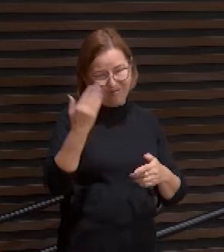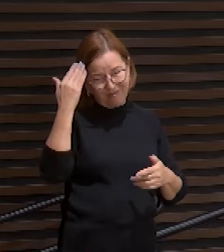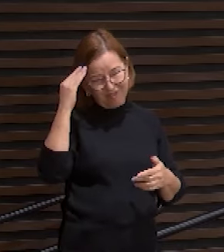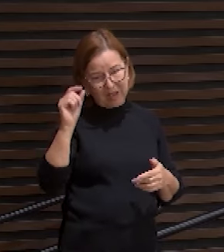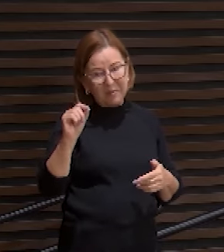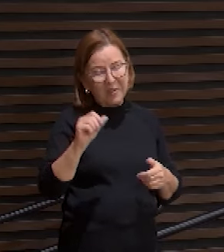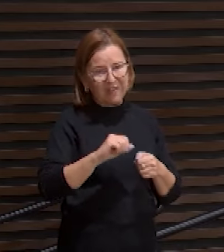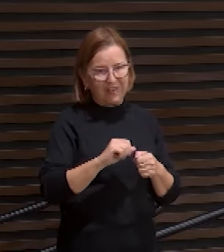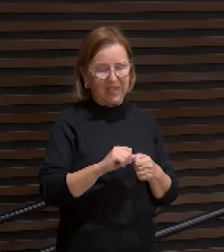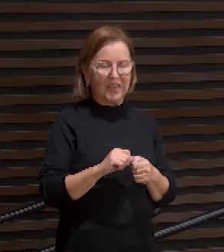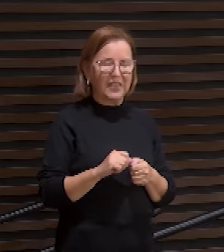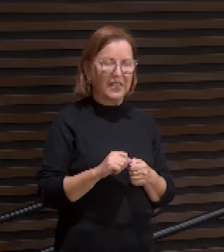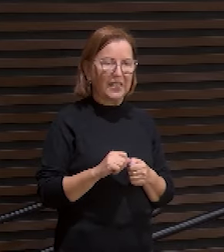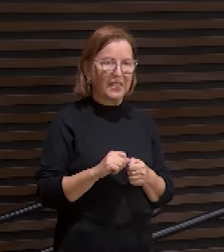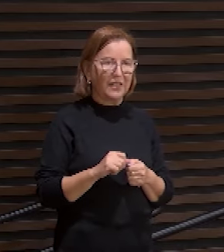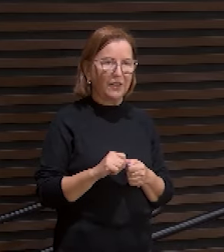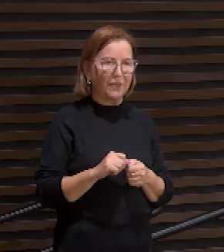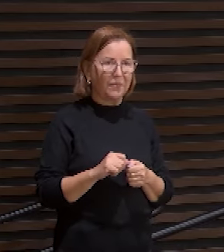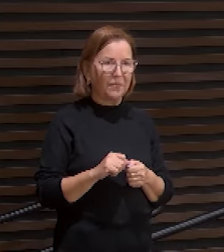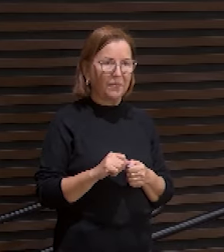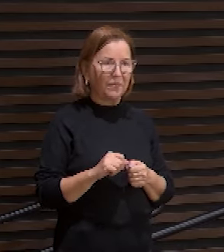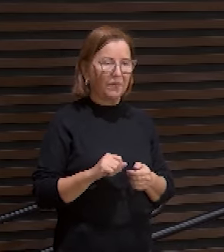isso quer dizer que ele se tornou um de nós